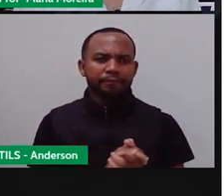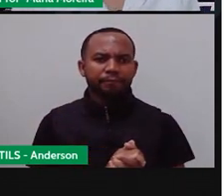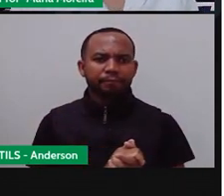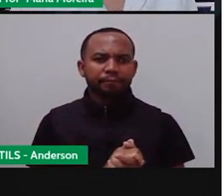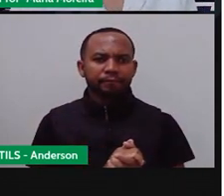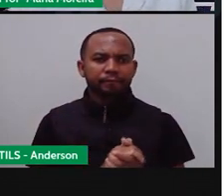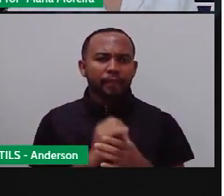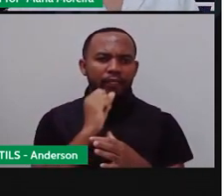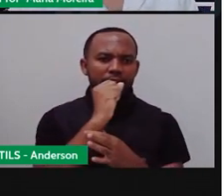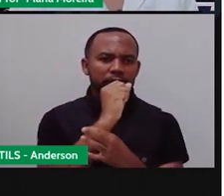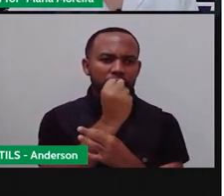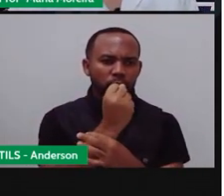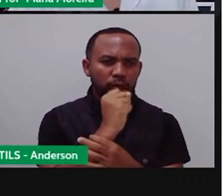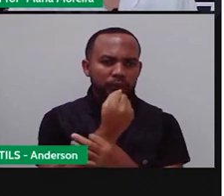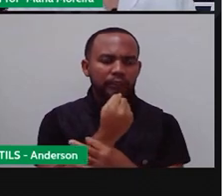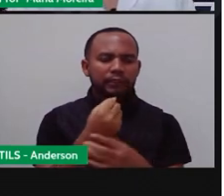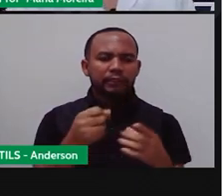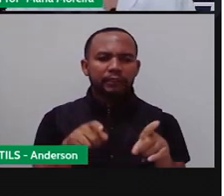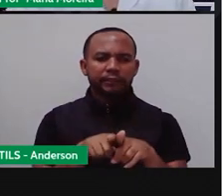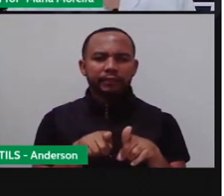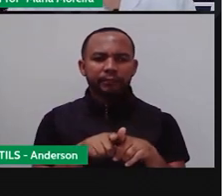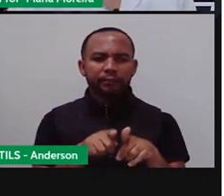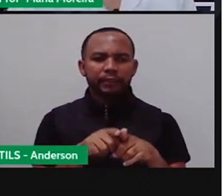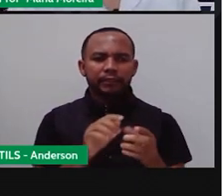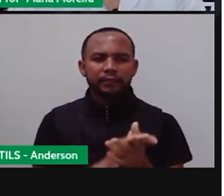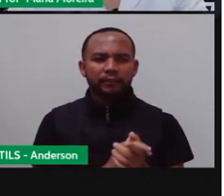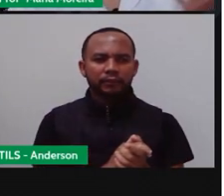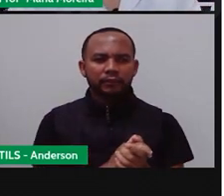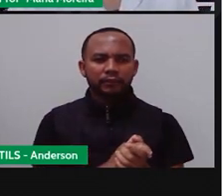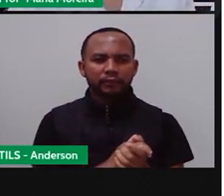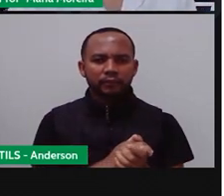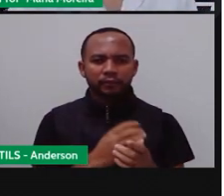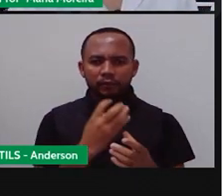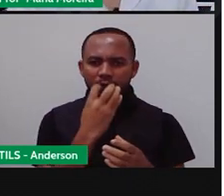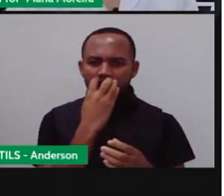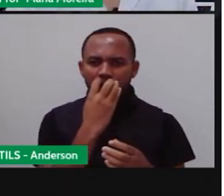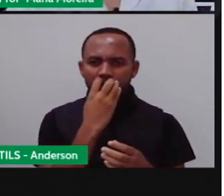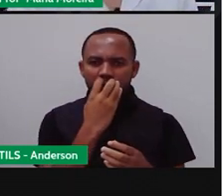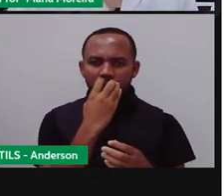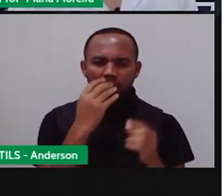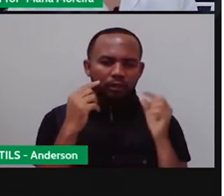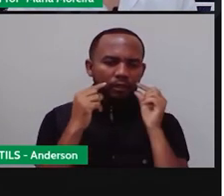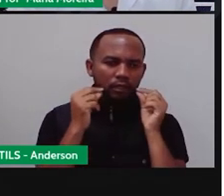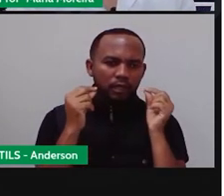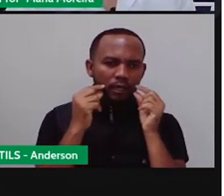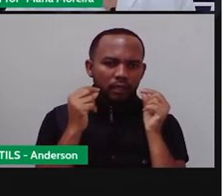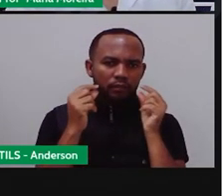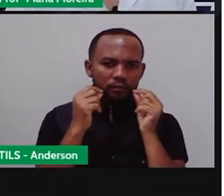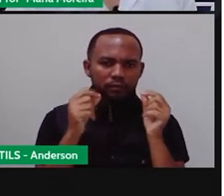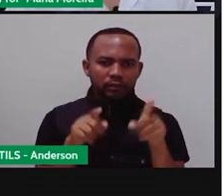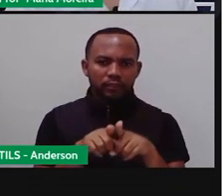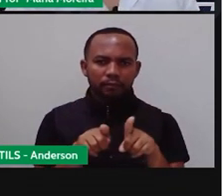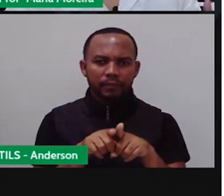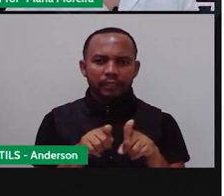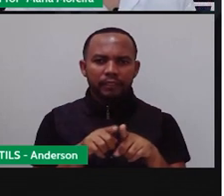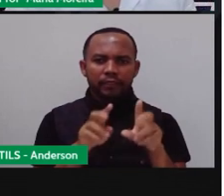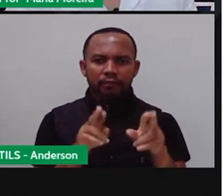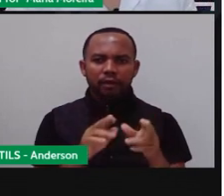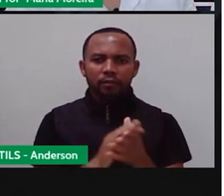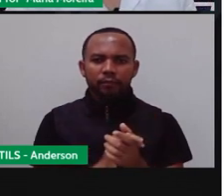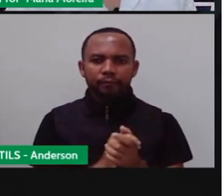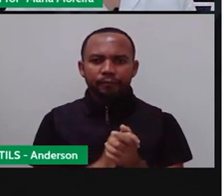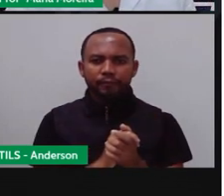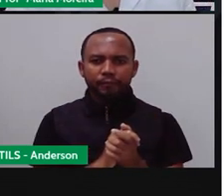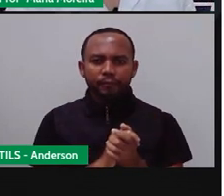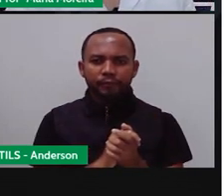na segurança ou, né, no caso dos cães e gatos aí, outros animais, na companhia, né? Criada pelos